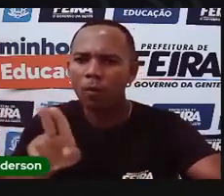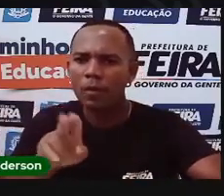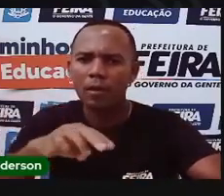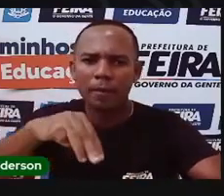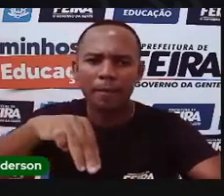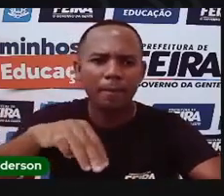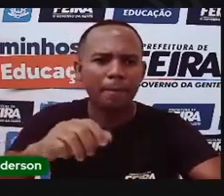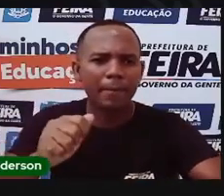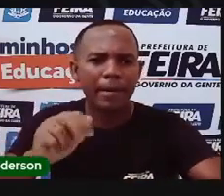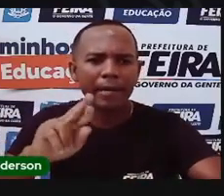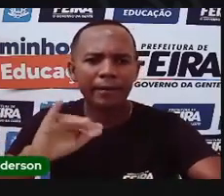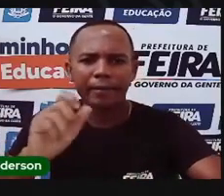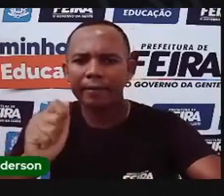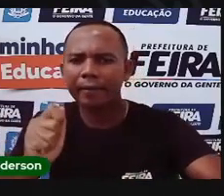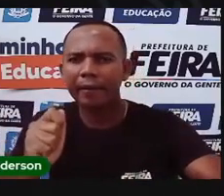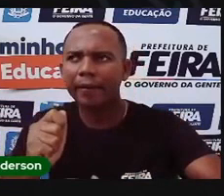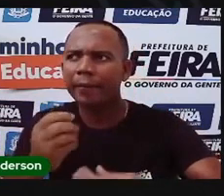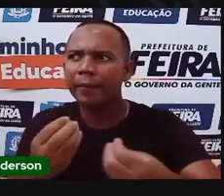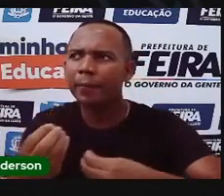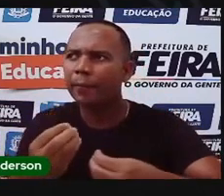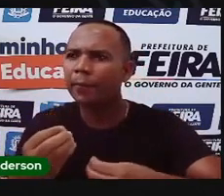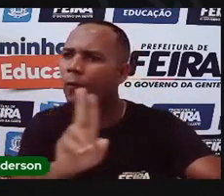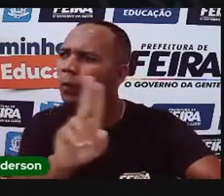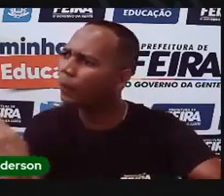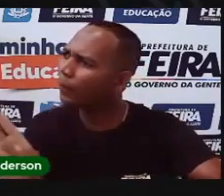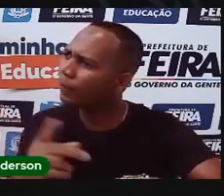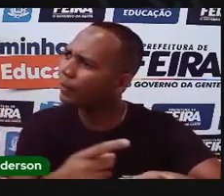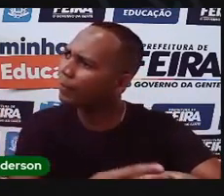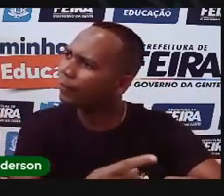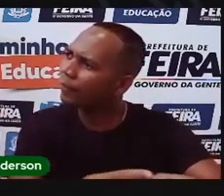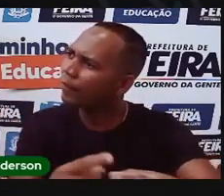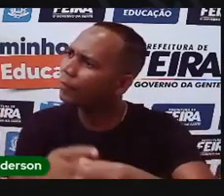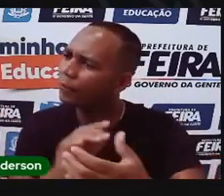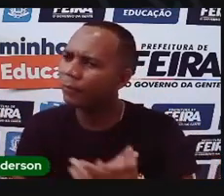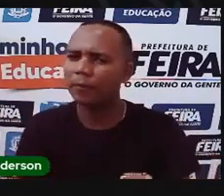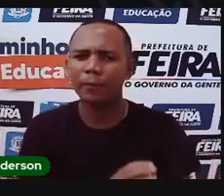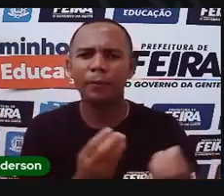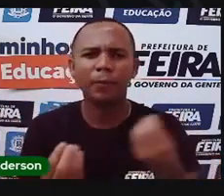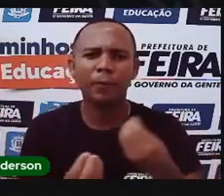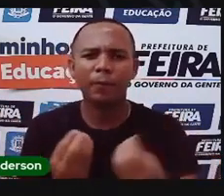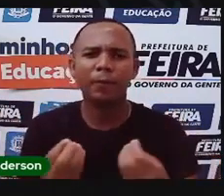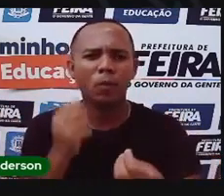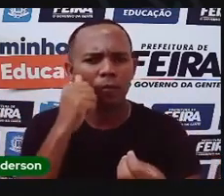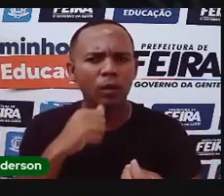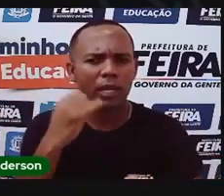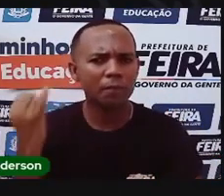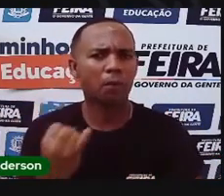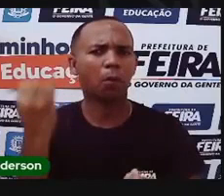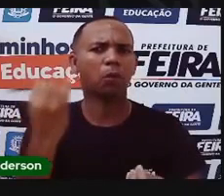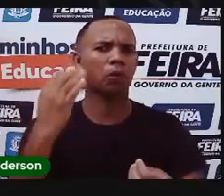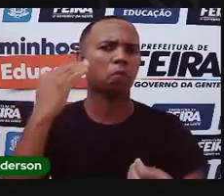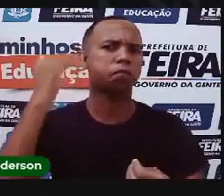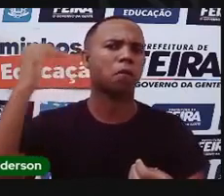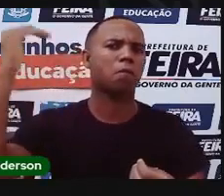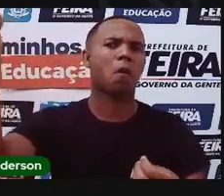cidade? Bom, nome de distrito, o que é que de fato essa mulher fez de tão importante assim? Será que foi só ir ao